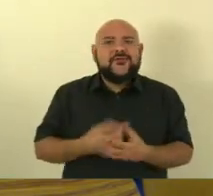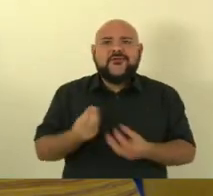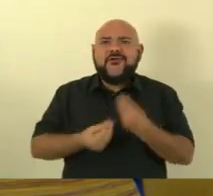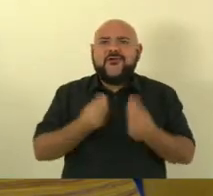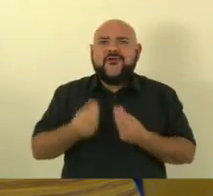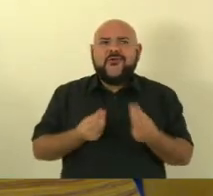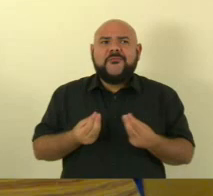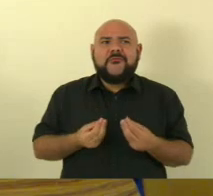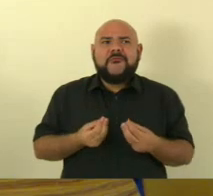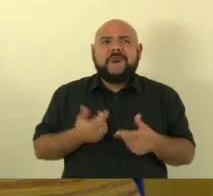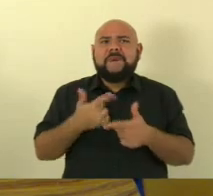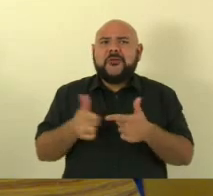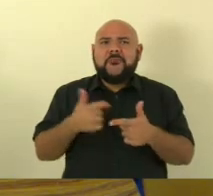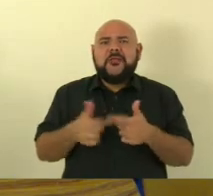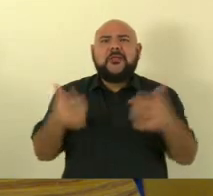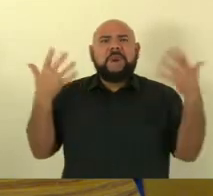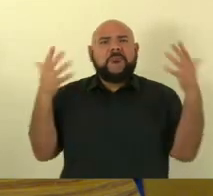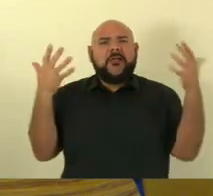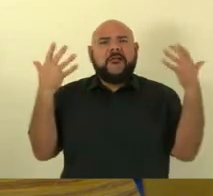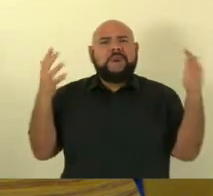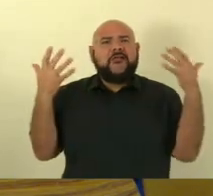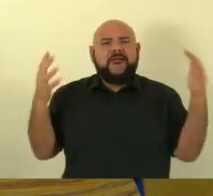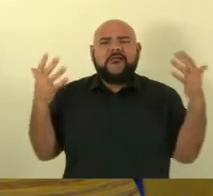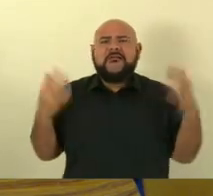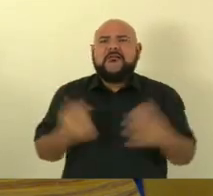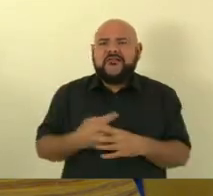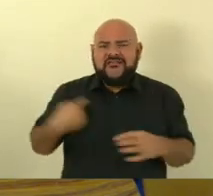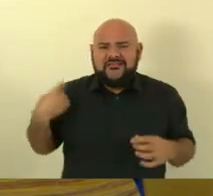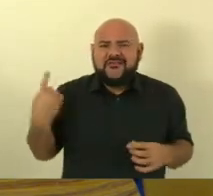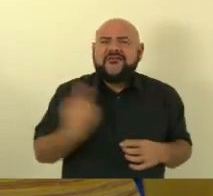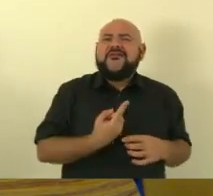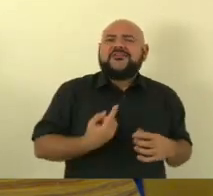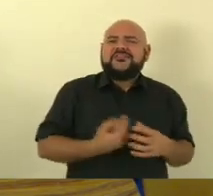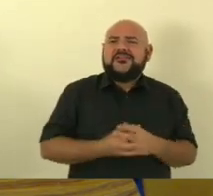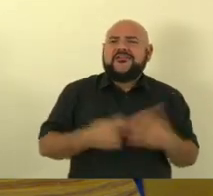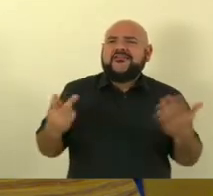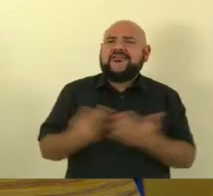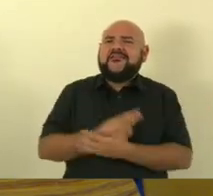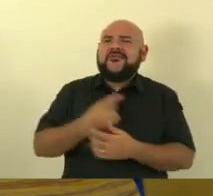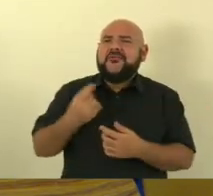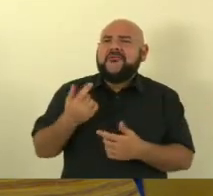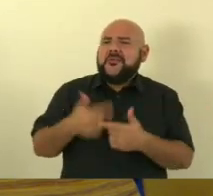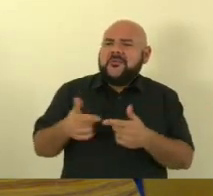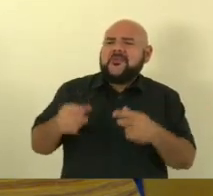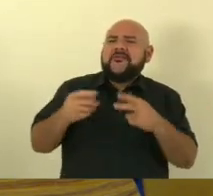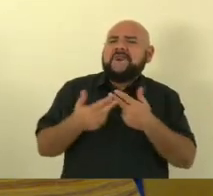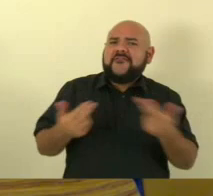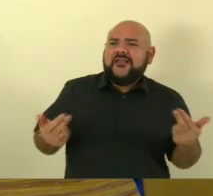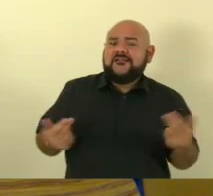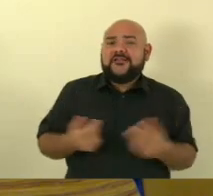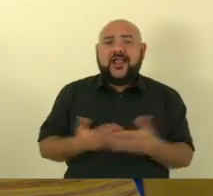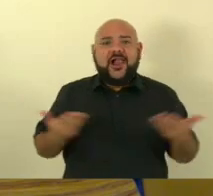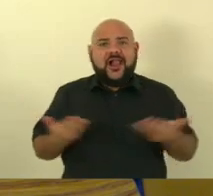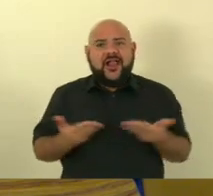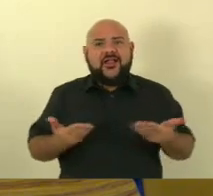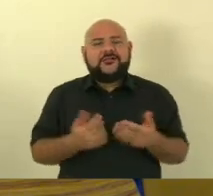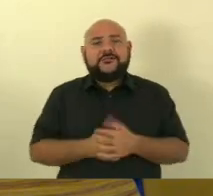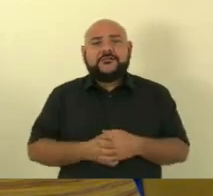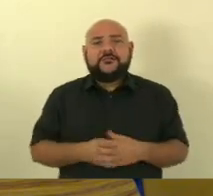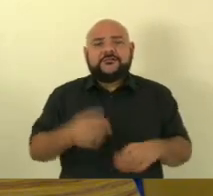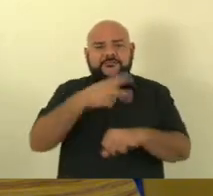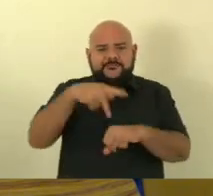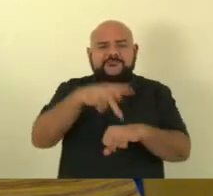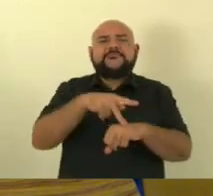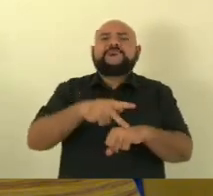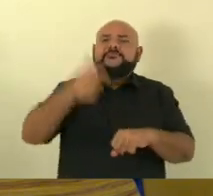parabéns a gente quase libertou esse continente mas infelizmente ele está entregue de novo às mãos da mesma quadrilha